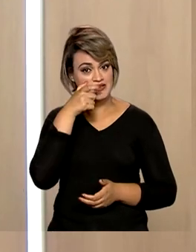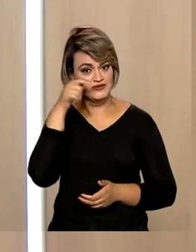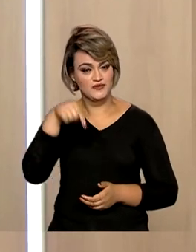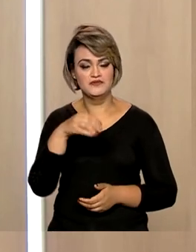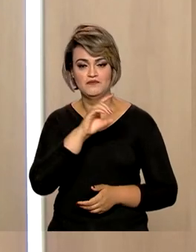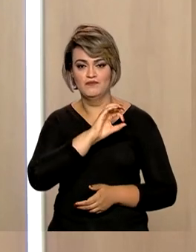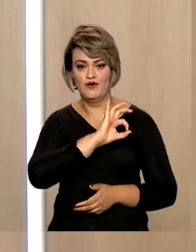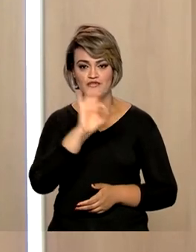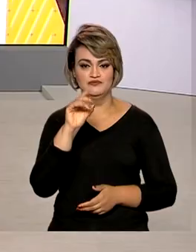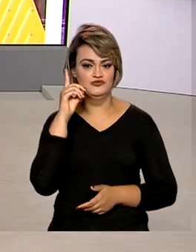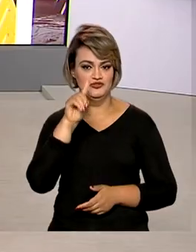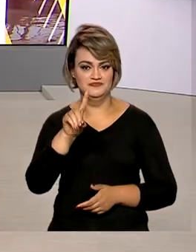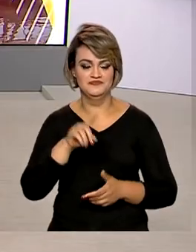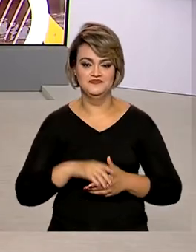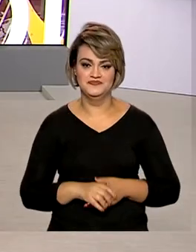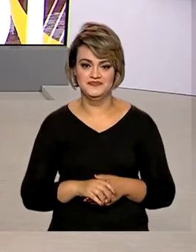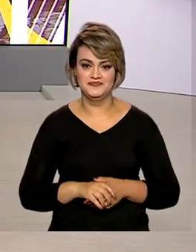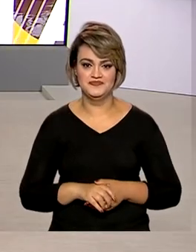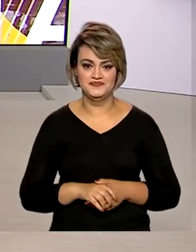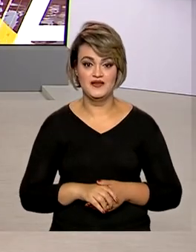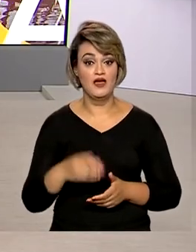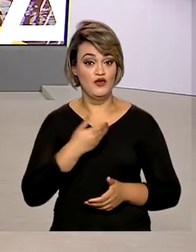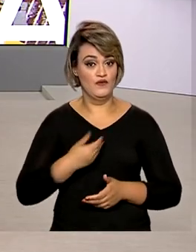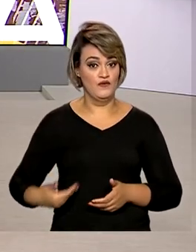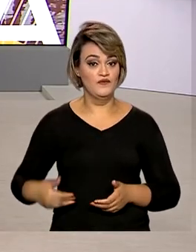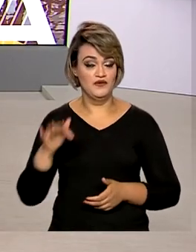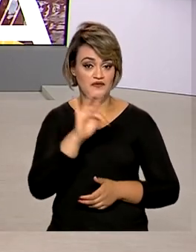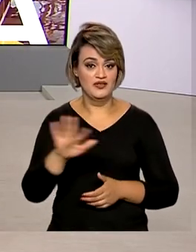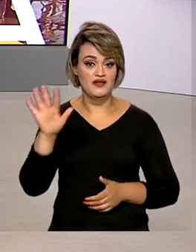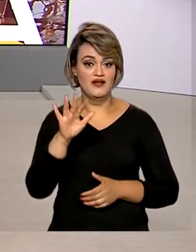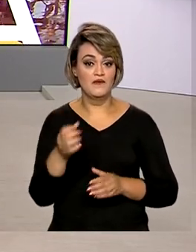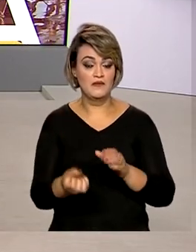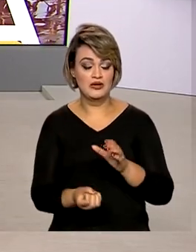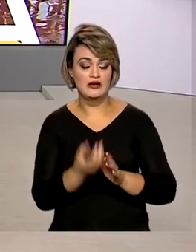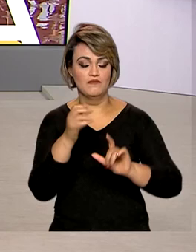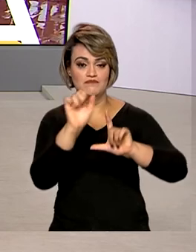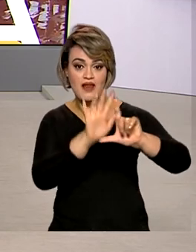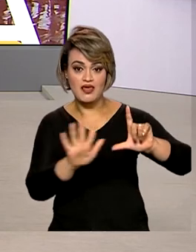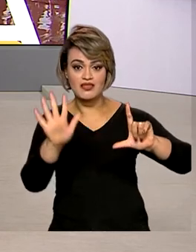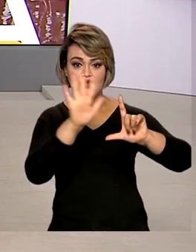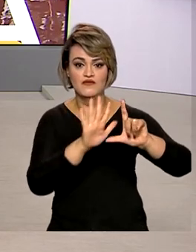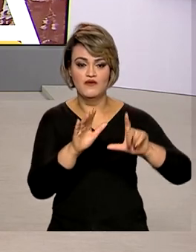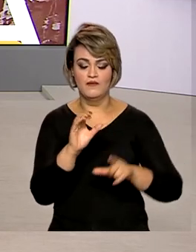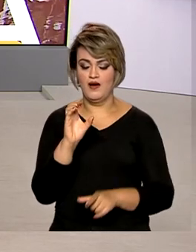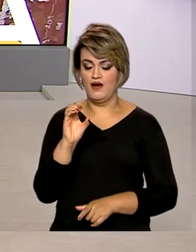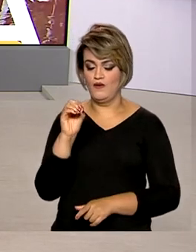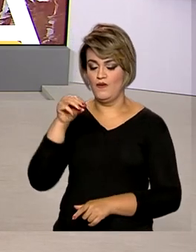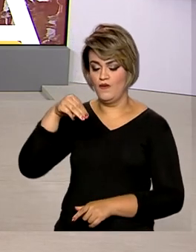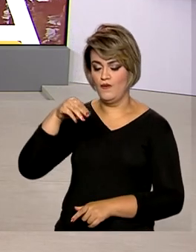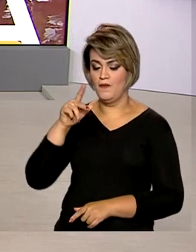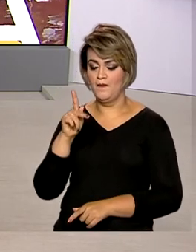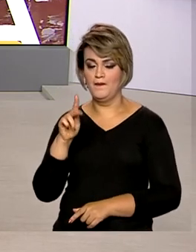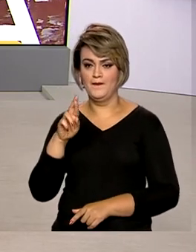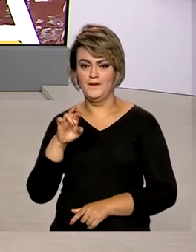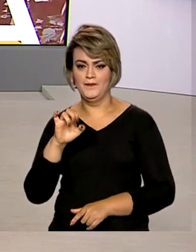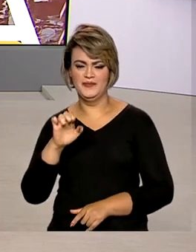conosco. Tenha um ótimo dia. O governo federal lançou a plataforma Comprei. No espaço virtual, bens de devedores